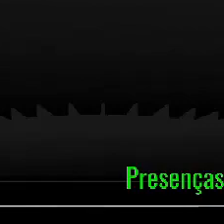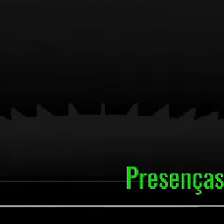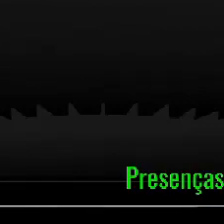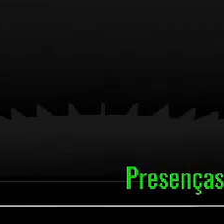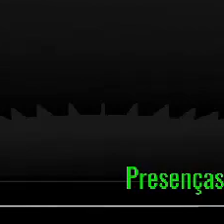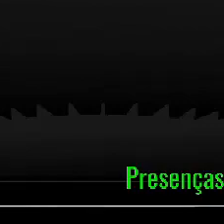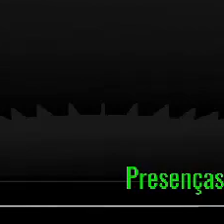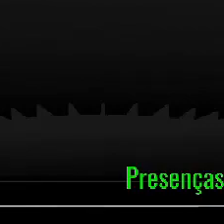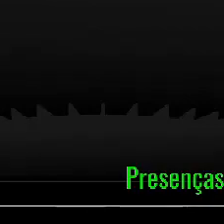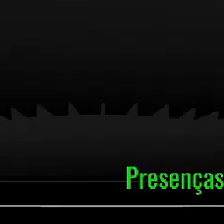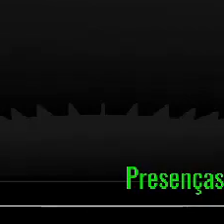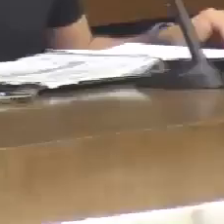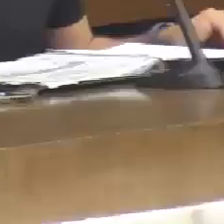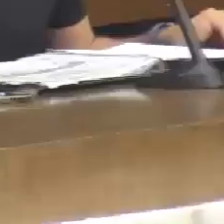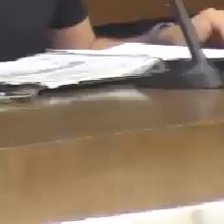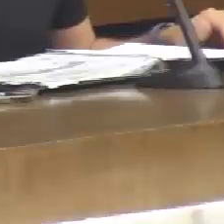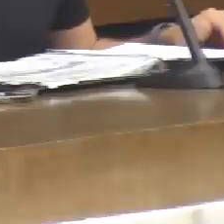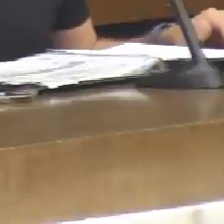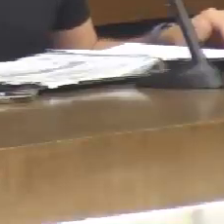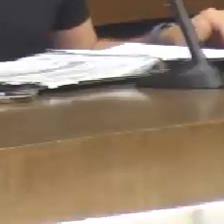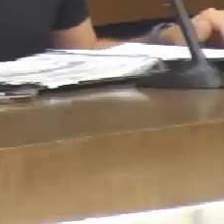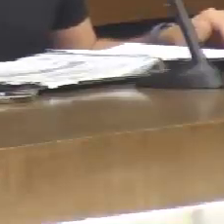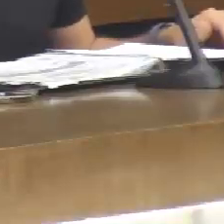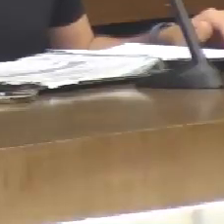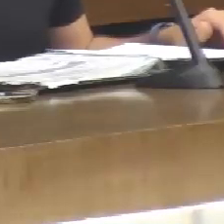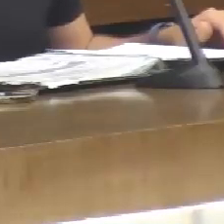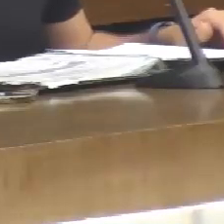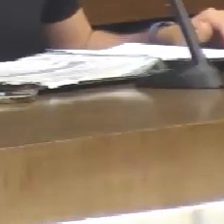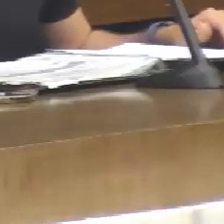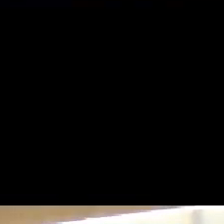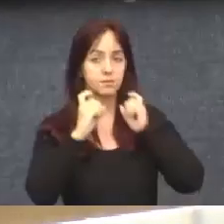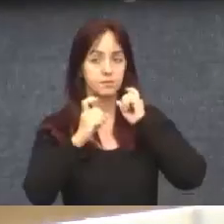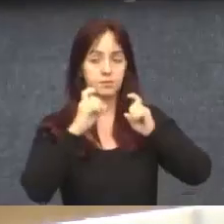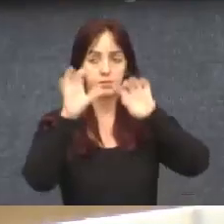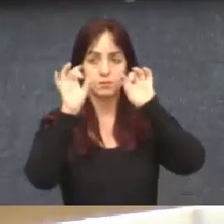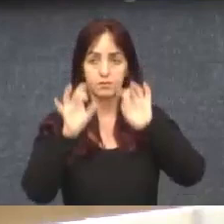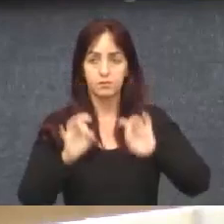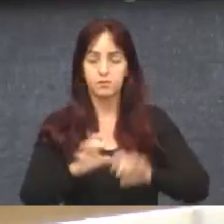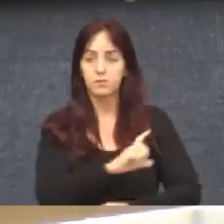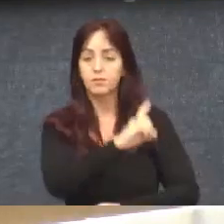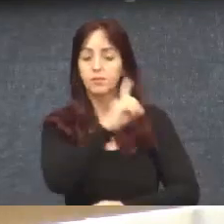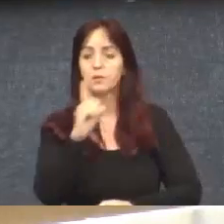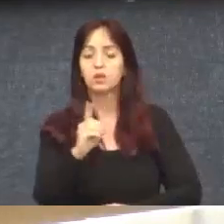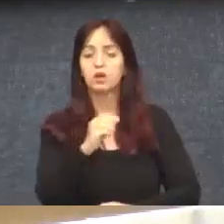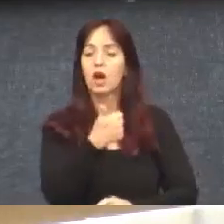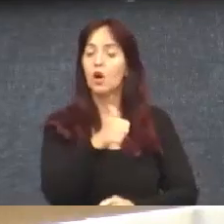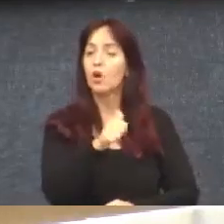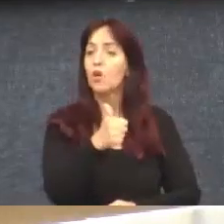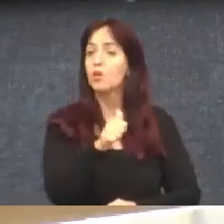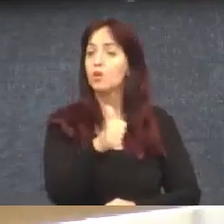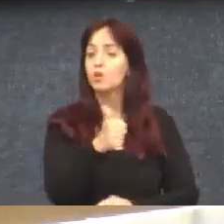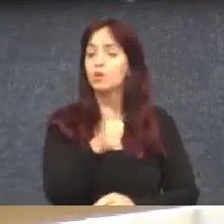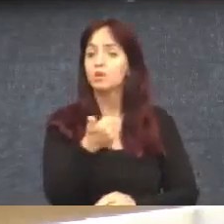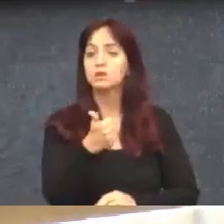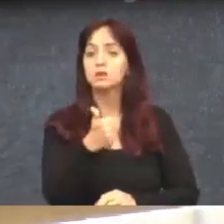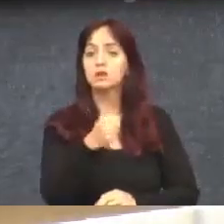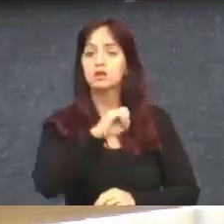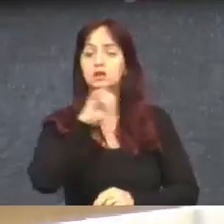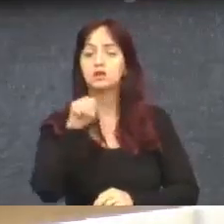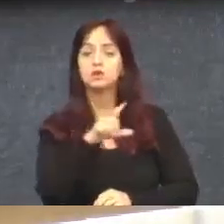vereadores. I declare open the 57th meeting of the 11th of